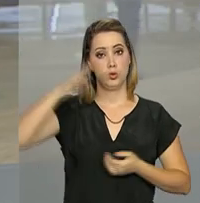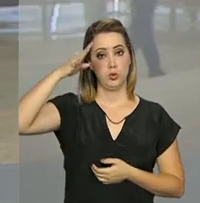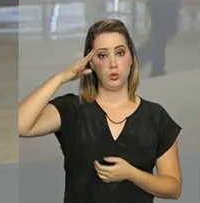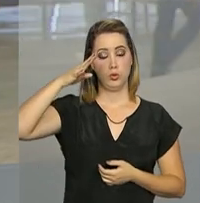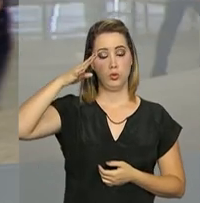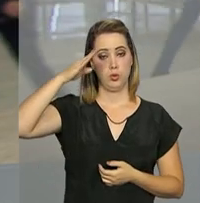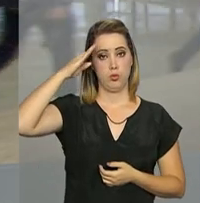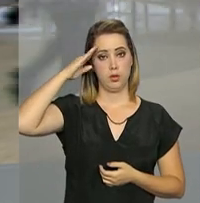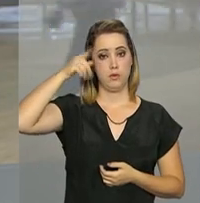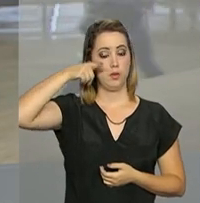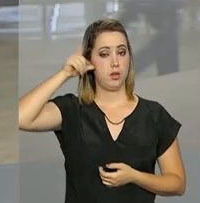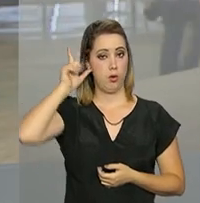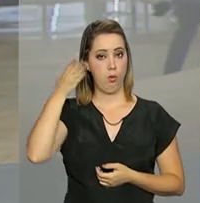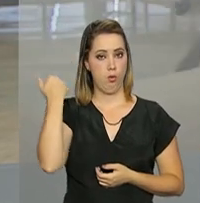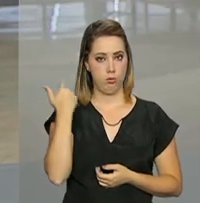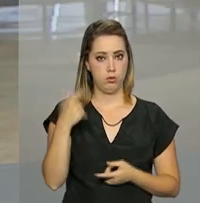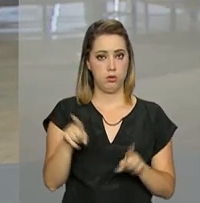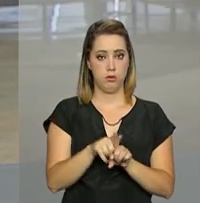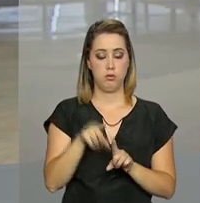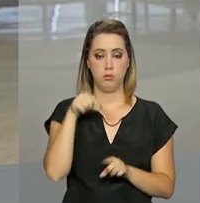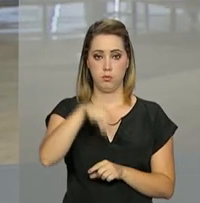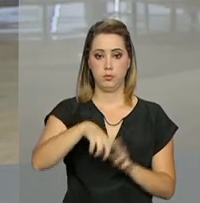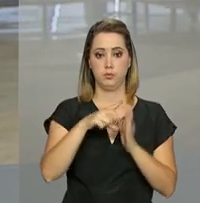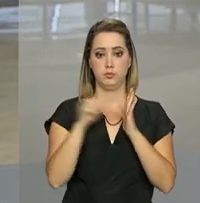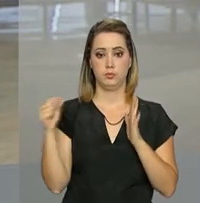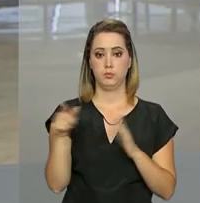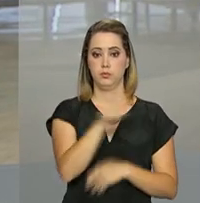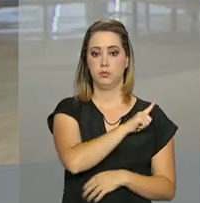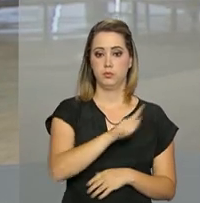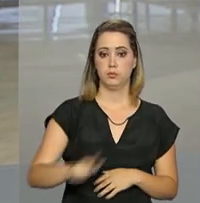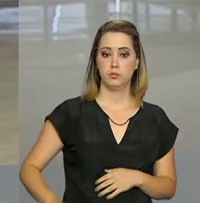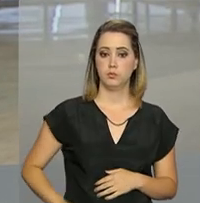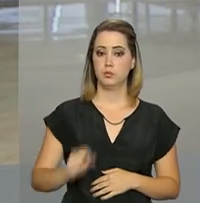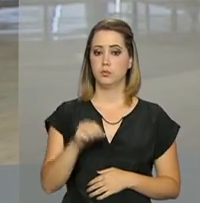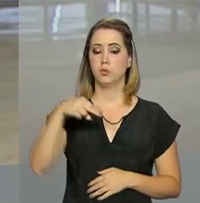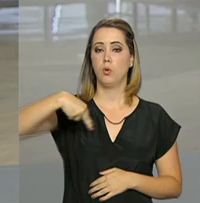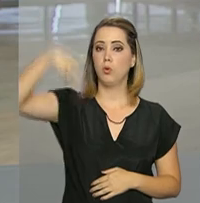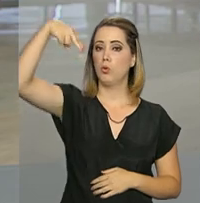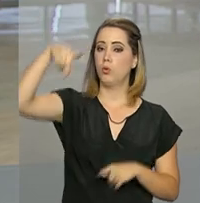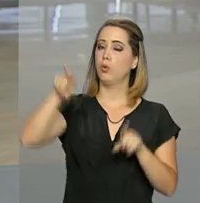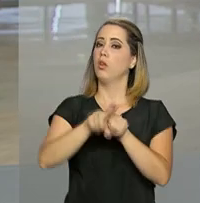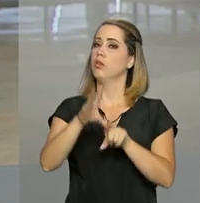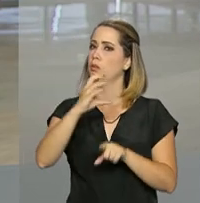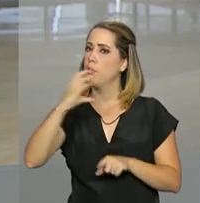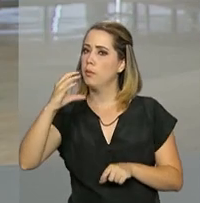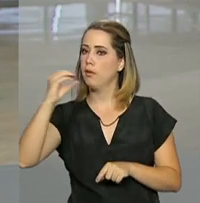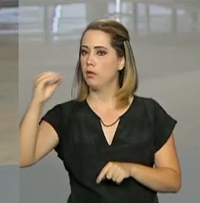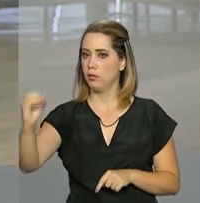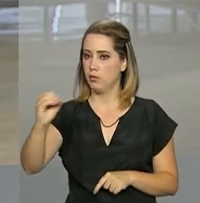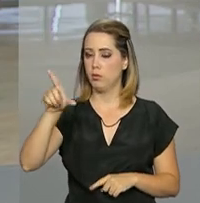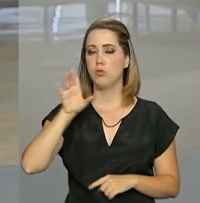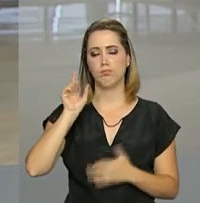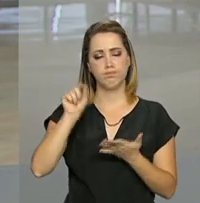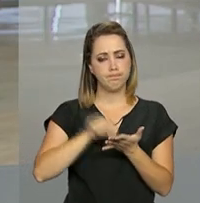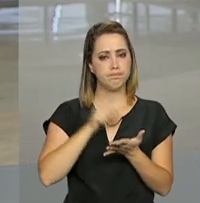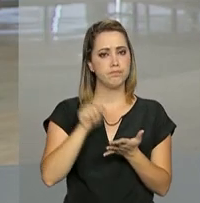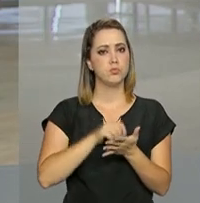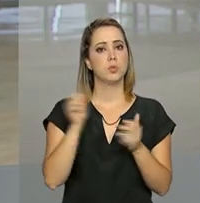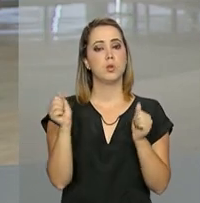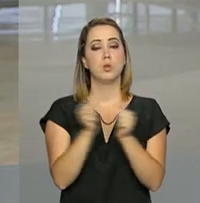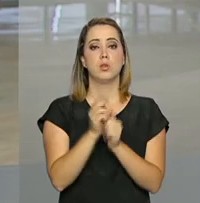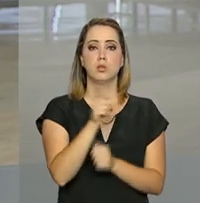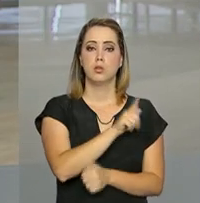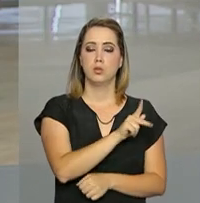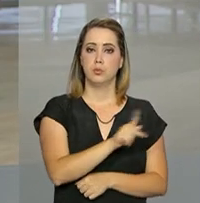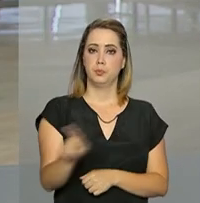ontem, aqui no Palácio do Planalto, governadores do Norte e do Centro-Oeste assinaram com o presidente Michel